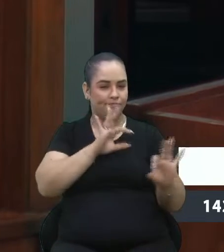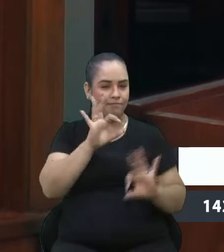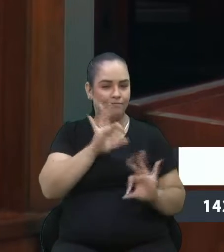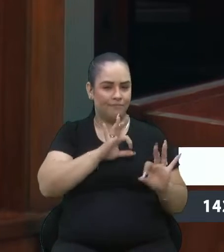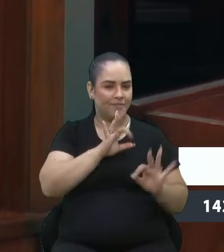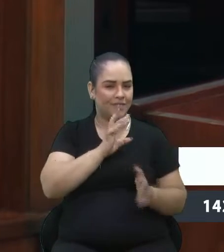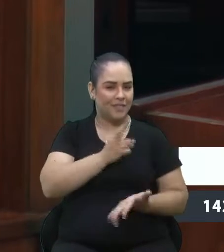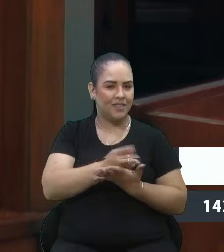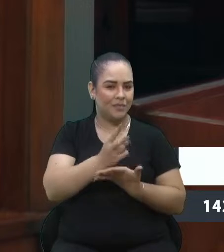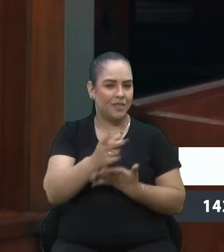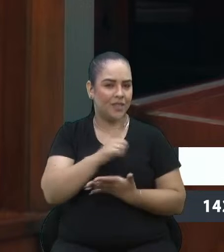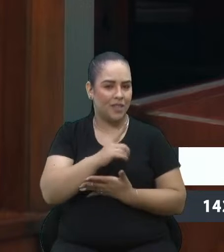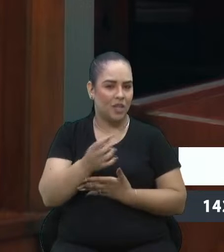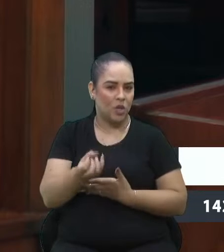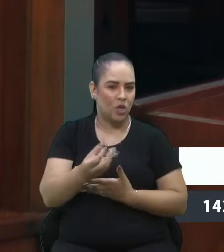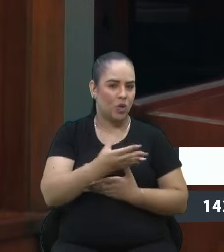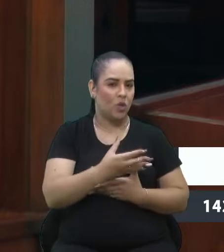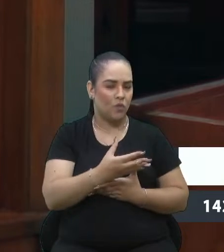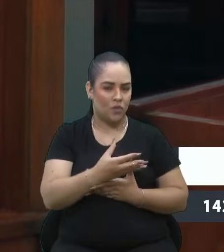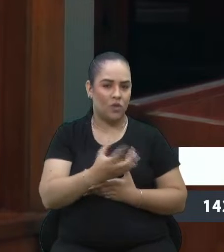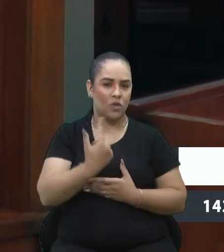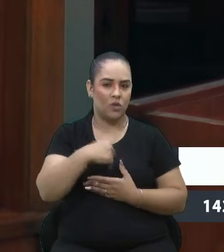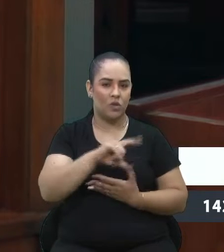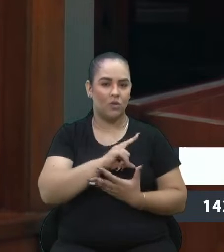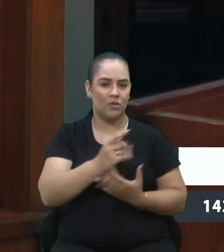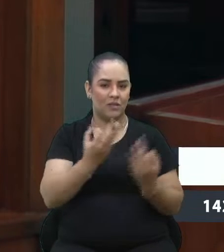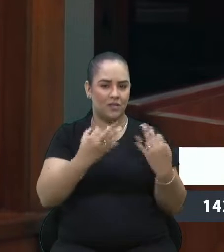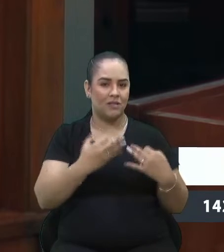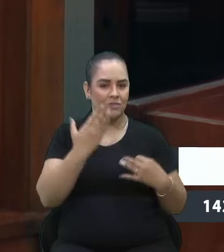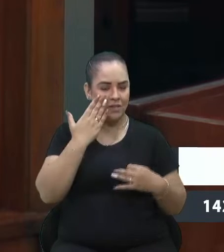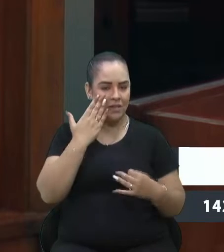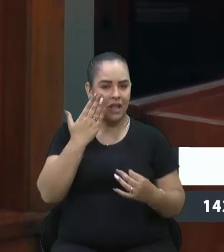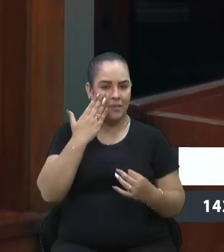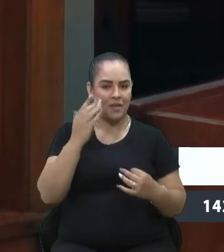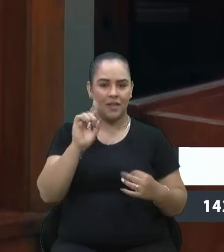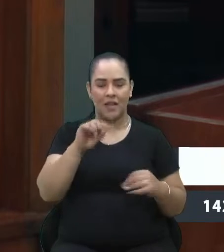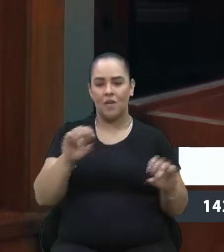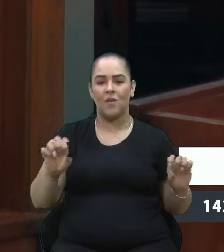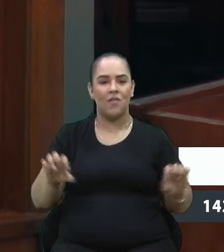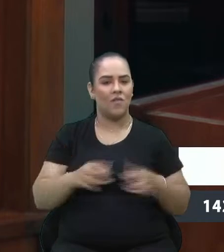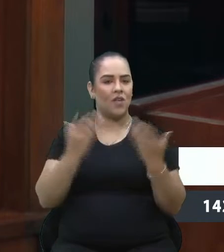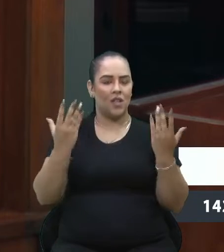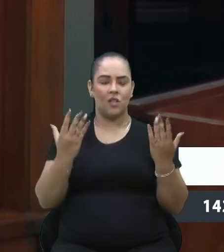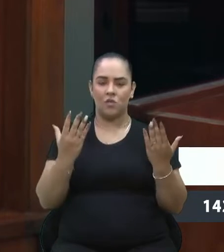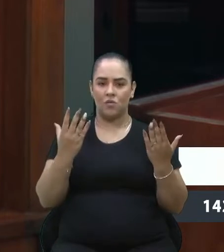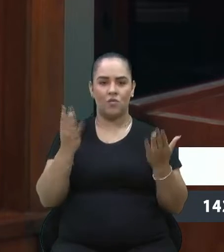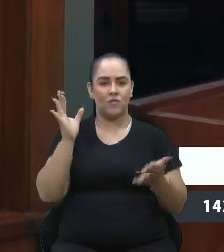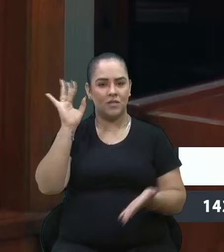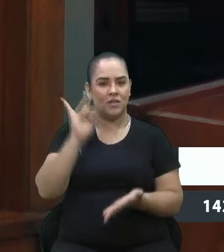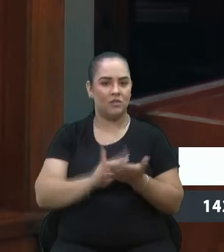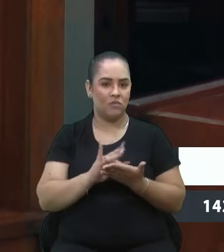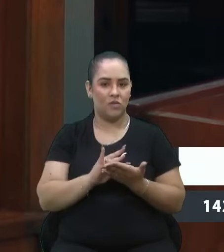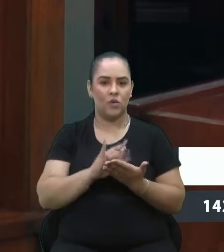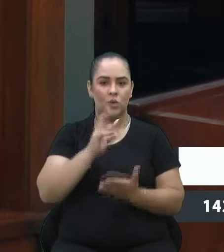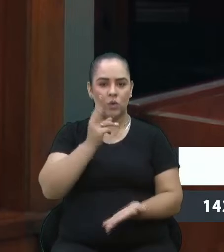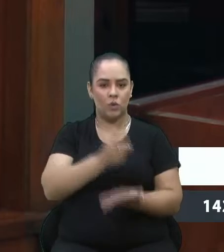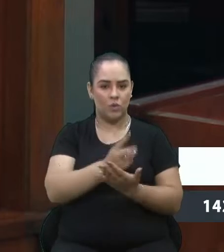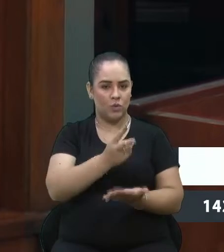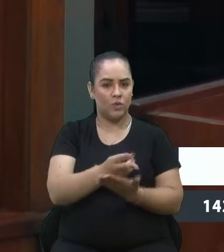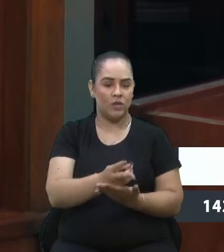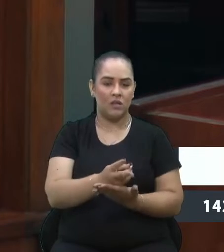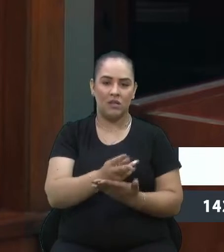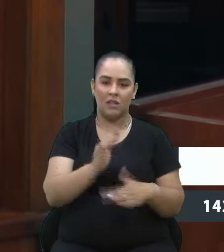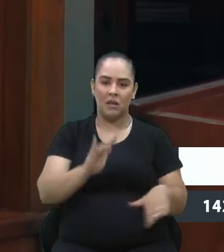nova edição, a gente tem a certeza de que é um evento consolidado que veio para ficar e que,